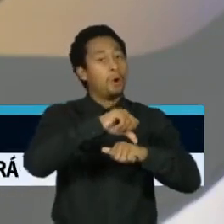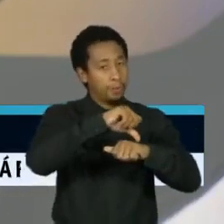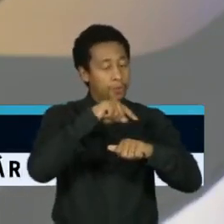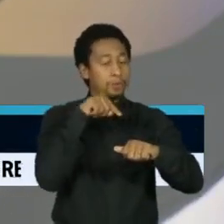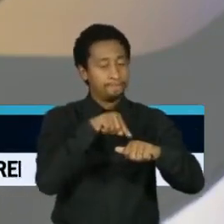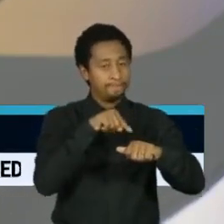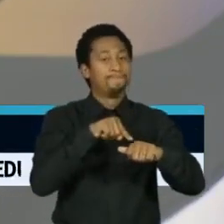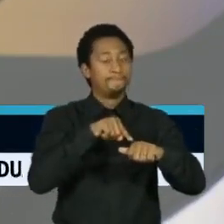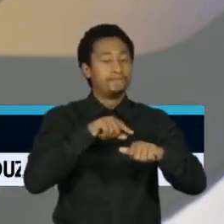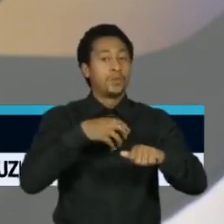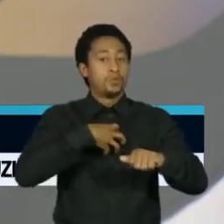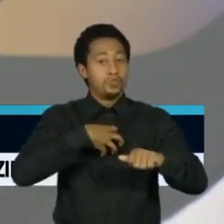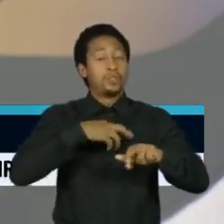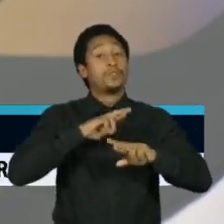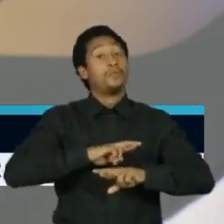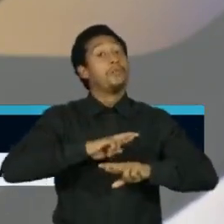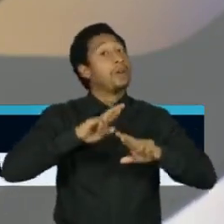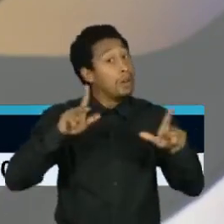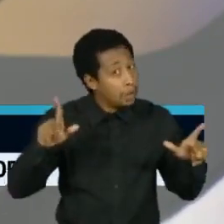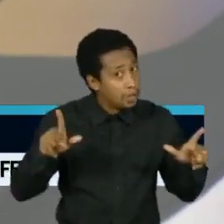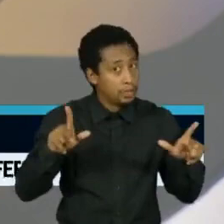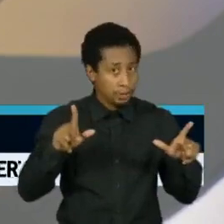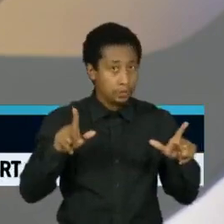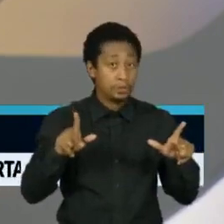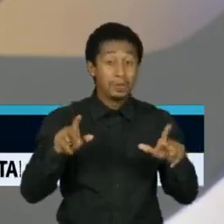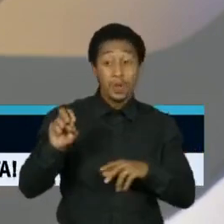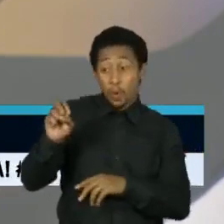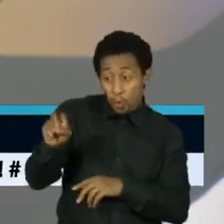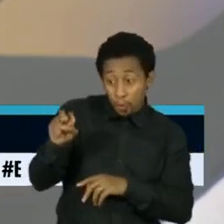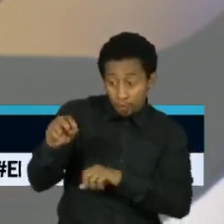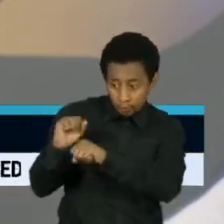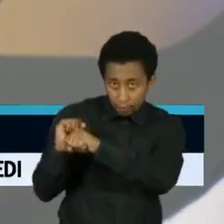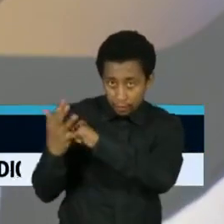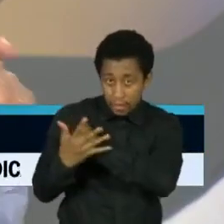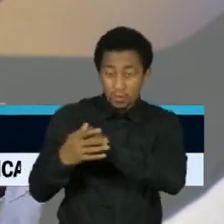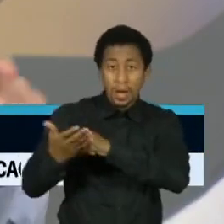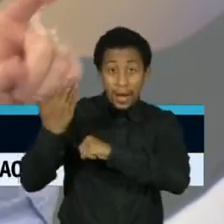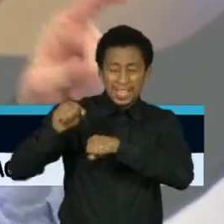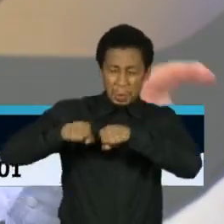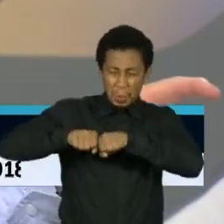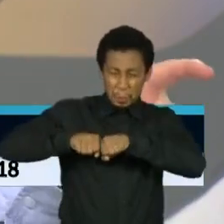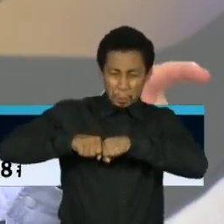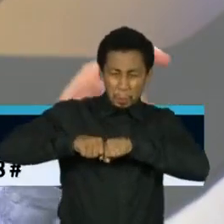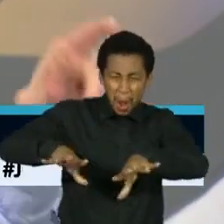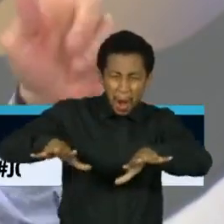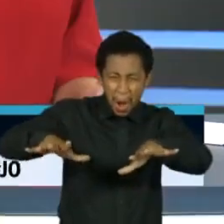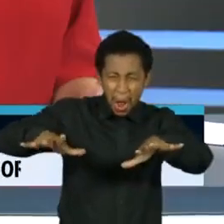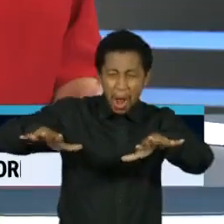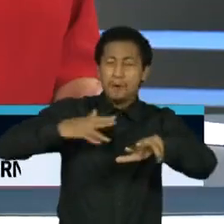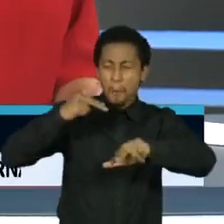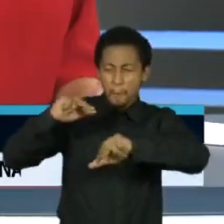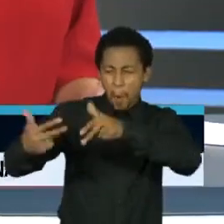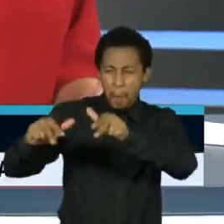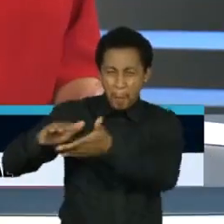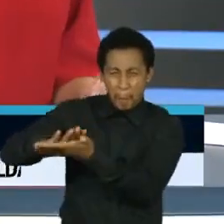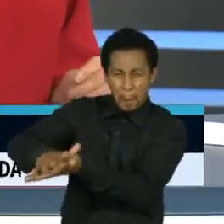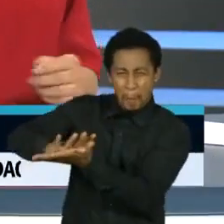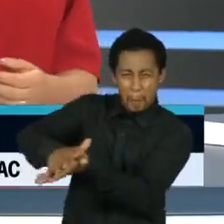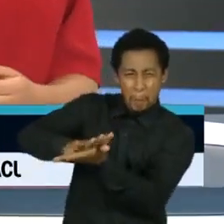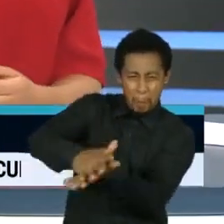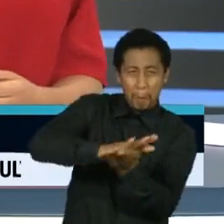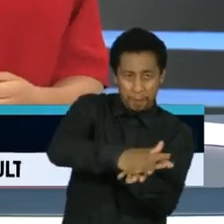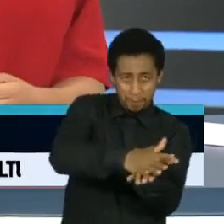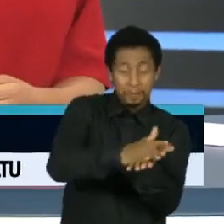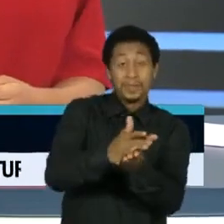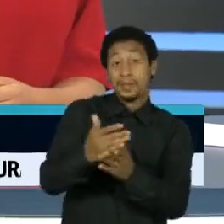organismo diferente. O vírus perdeu a capacidade de fazer os estragos que ele fez quando estávamos com a gama e a